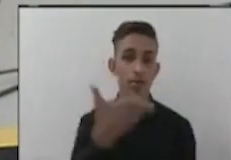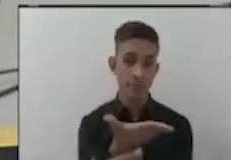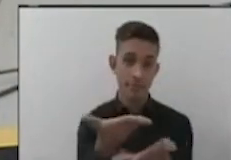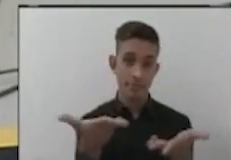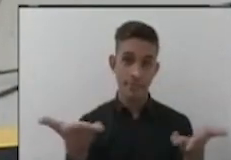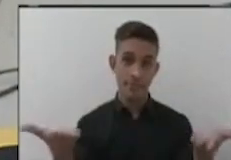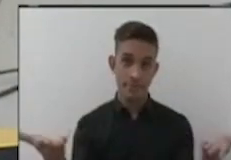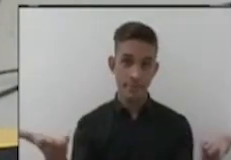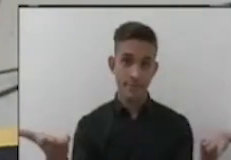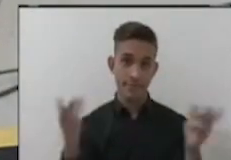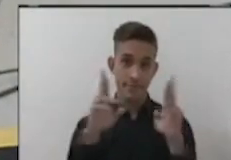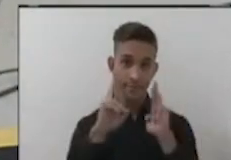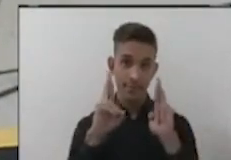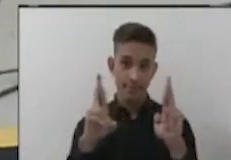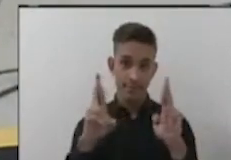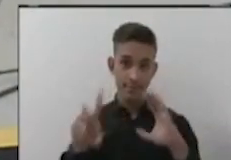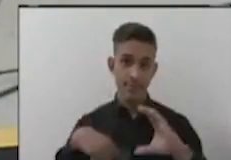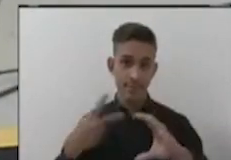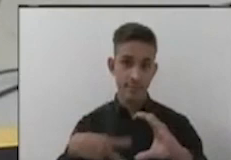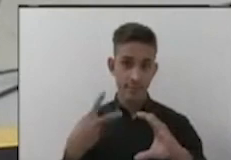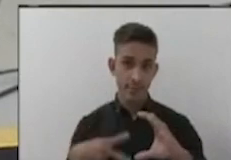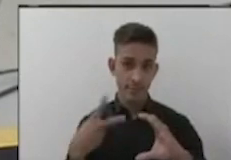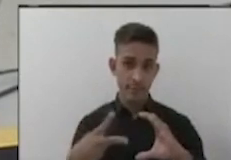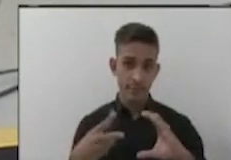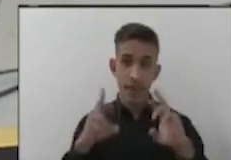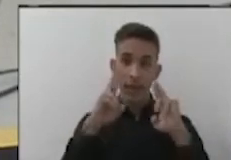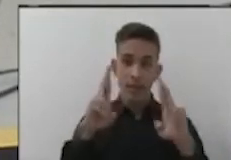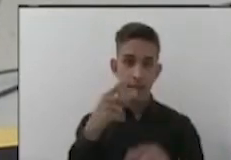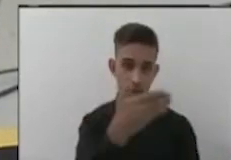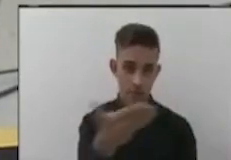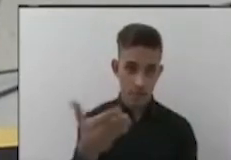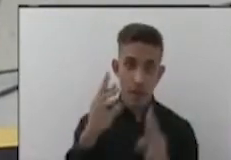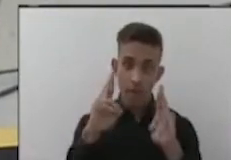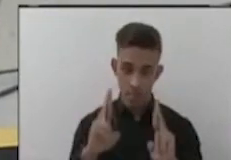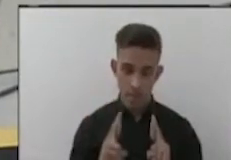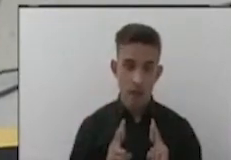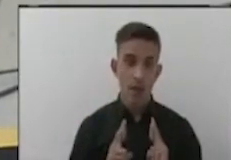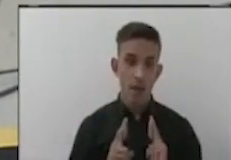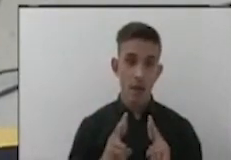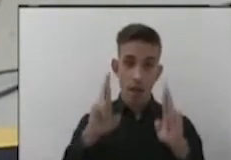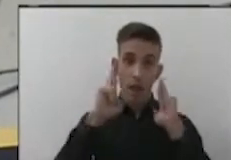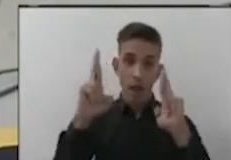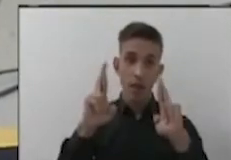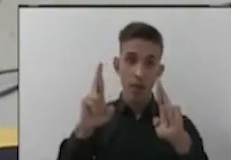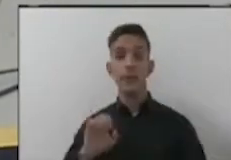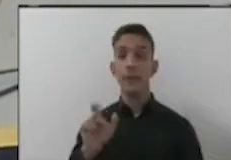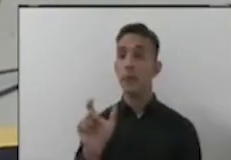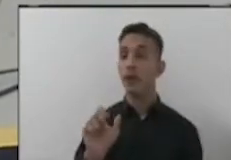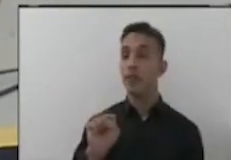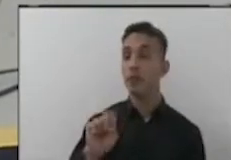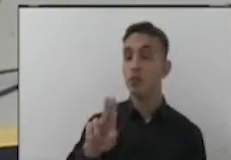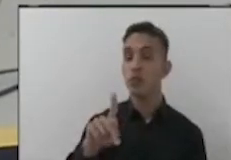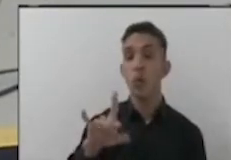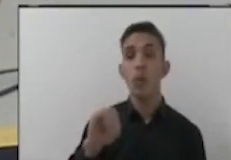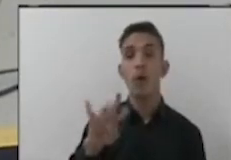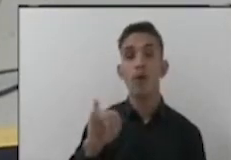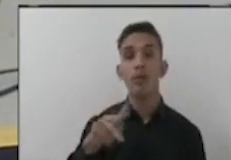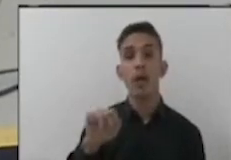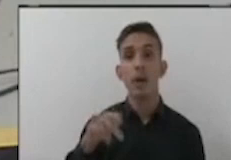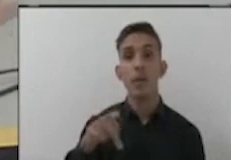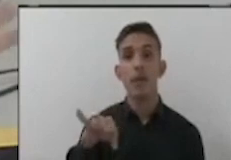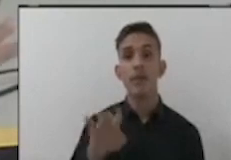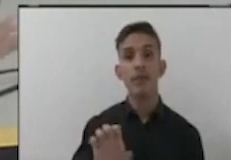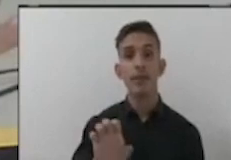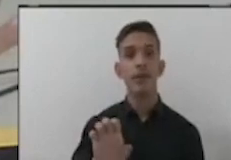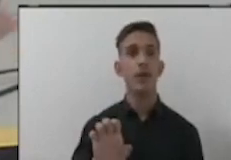Senhores, vamos respeitar essa casa. Se respeitem, me respeitem, respeitem o legislativo. Porque parece que aqui,